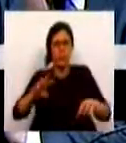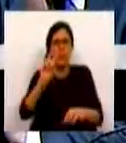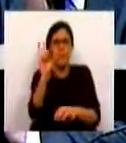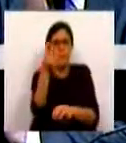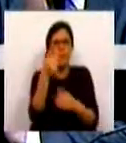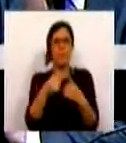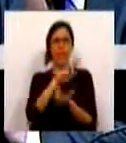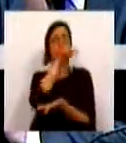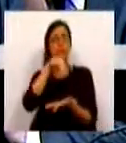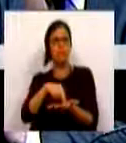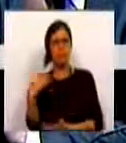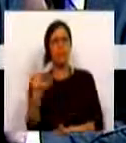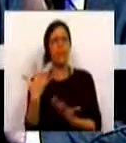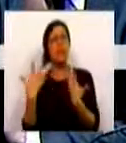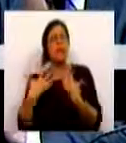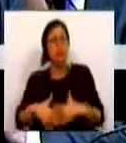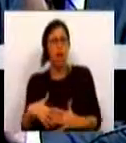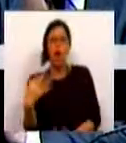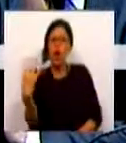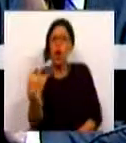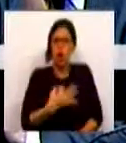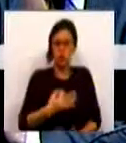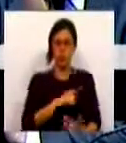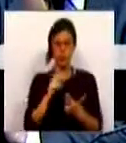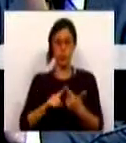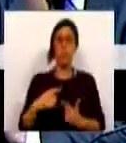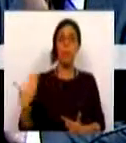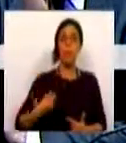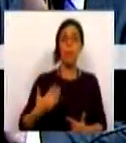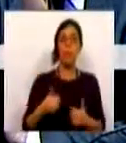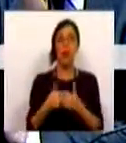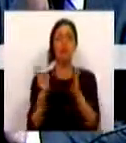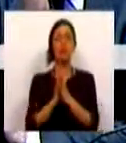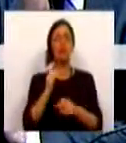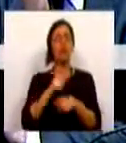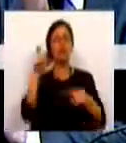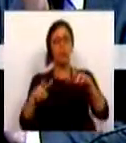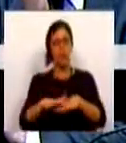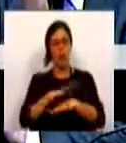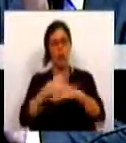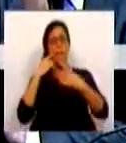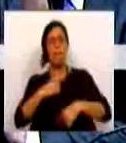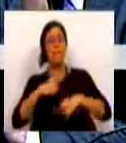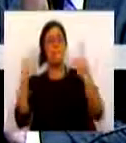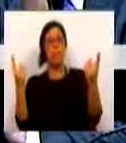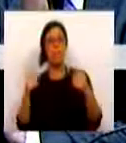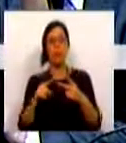Com a presença dos sindicatos. Com o direito de todos os trabalhadores da administração pública